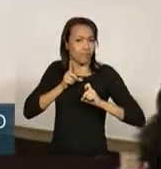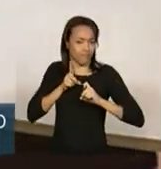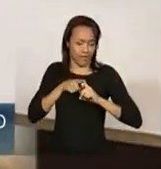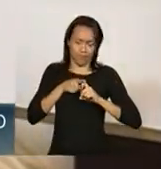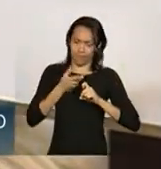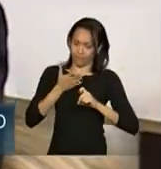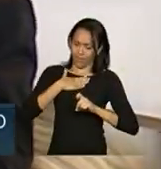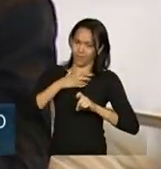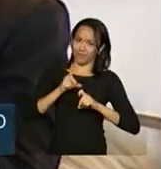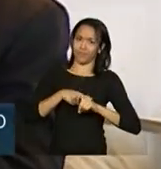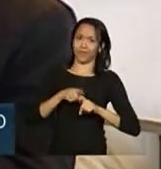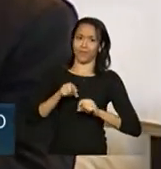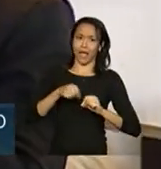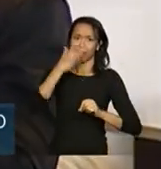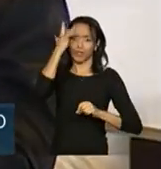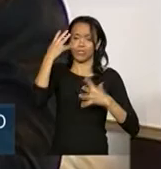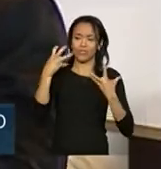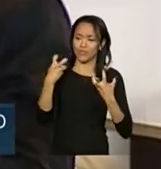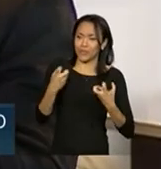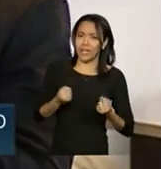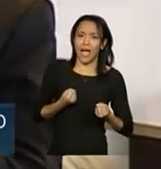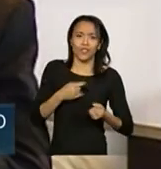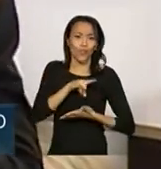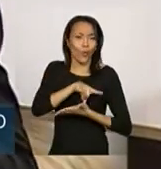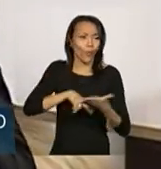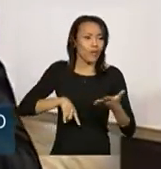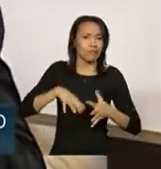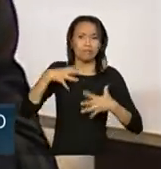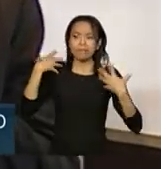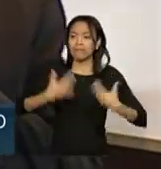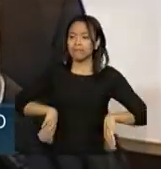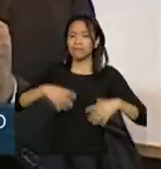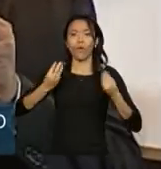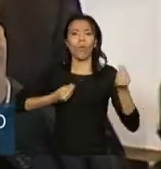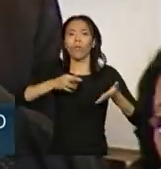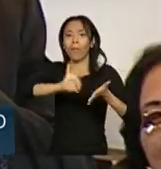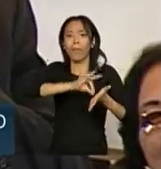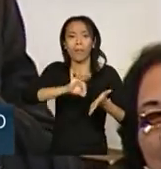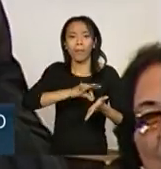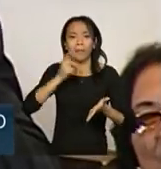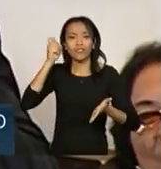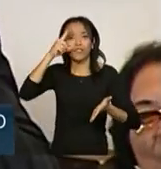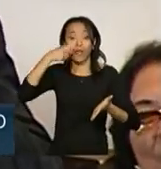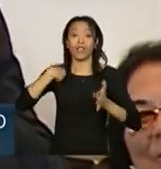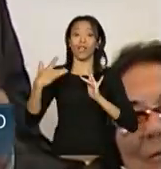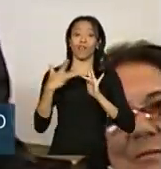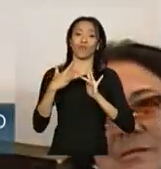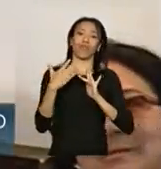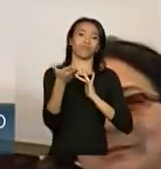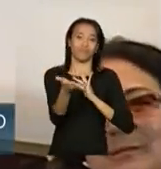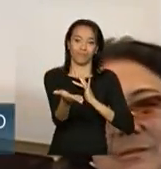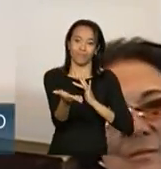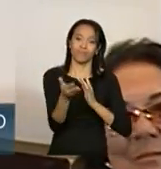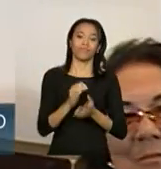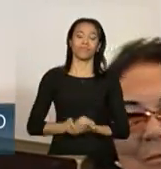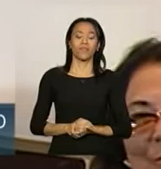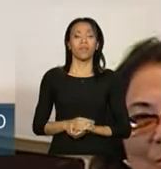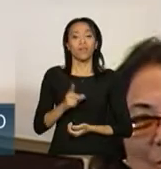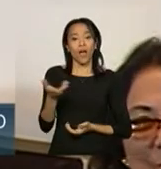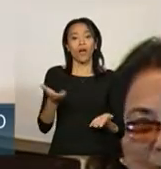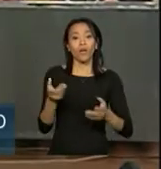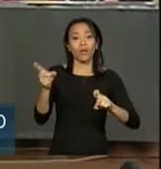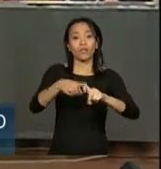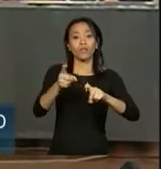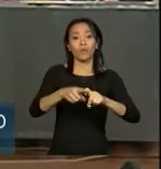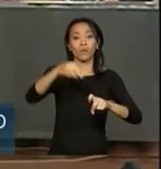inscrições, às vezes o pessoal tinha dificuldade, documento, tudo, então sempre tinha gente para manter contato com vocês. Vou passar a palavra aqui para a doutora